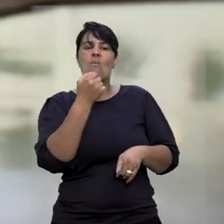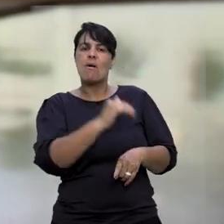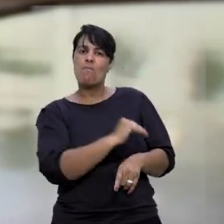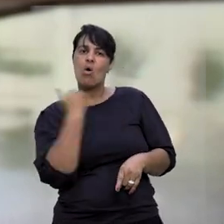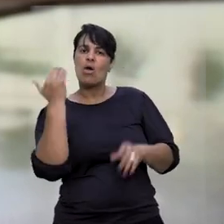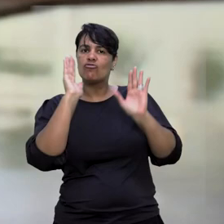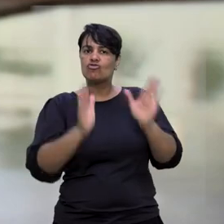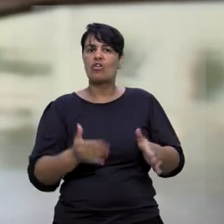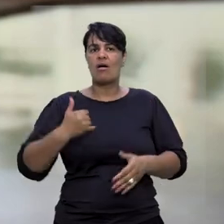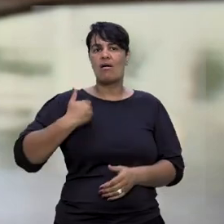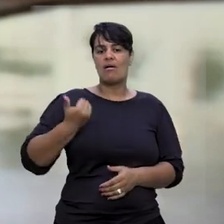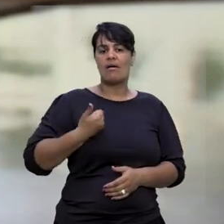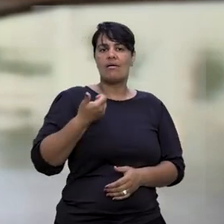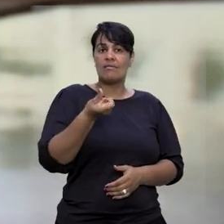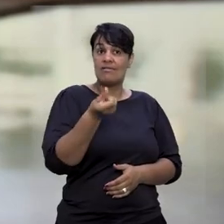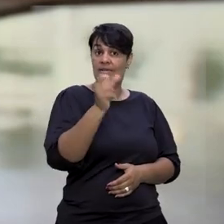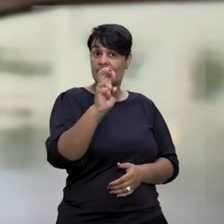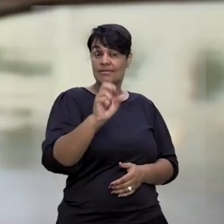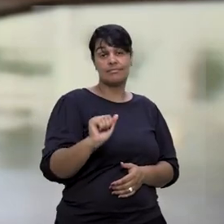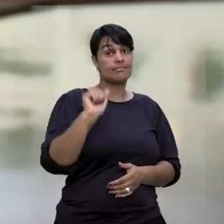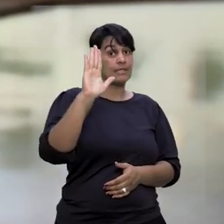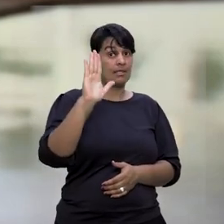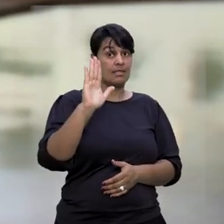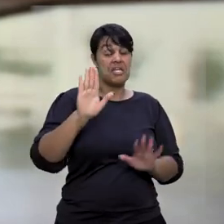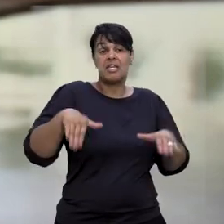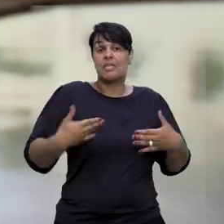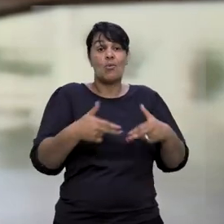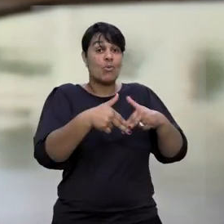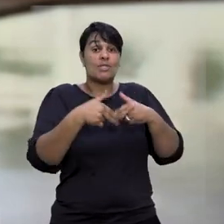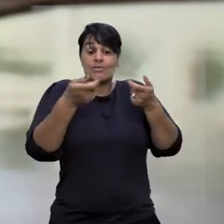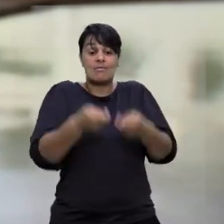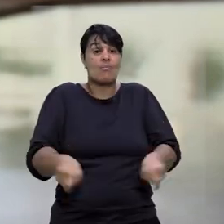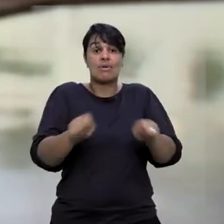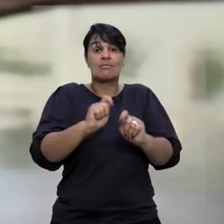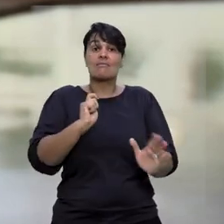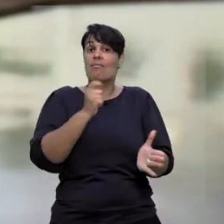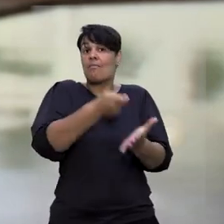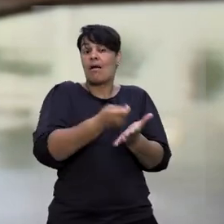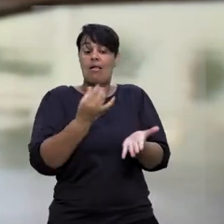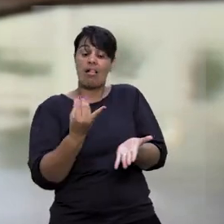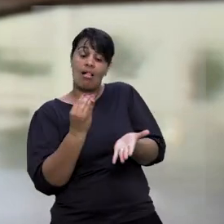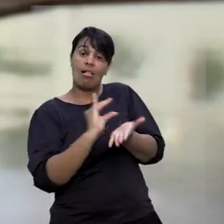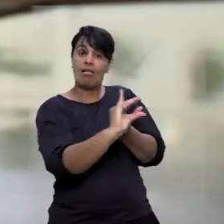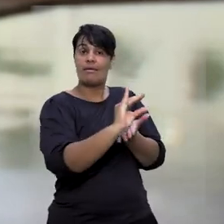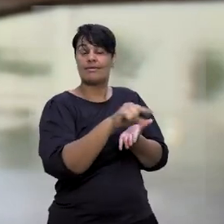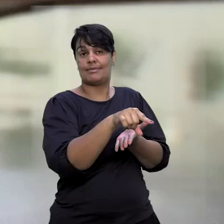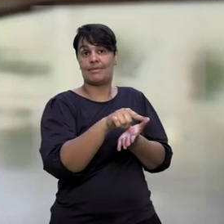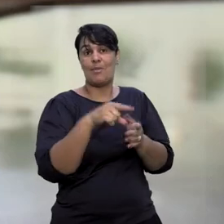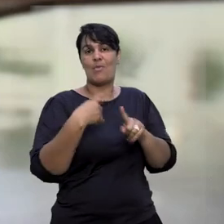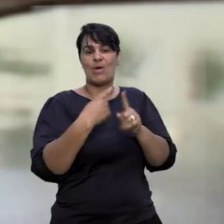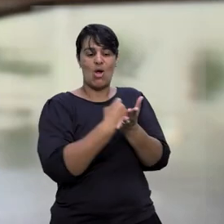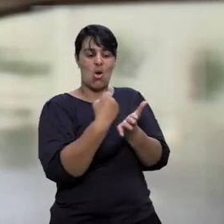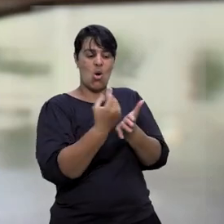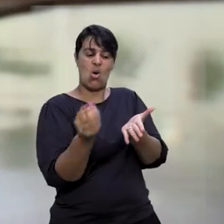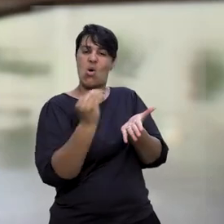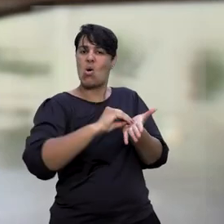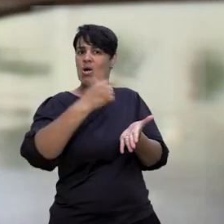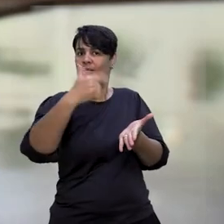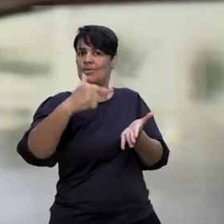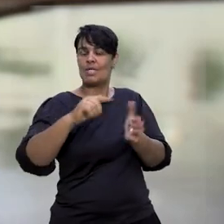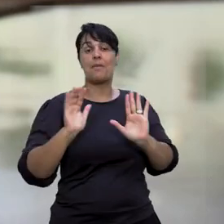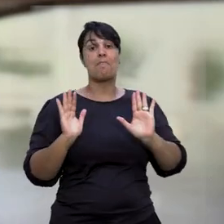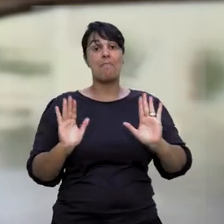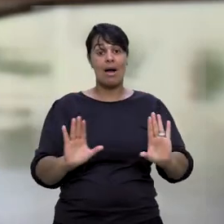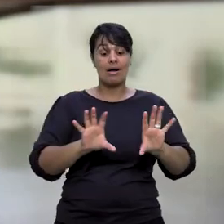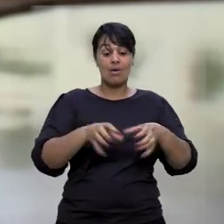segurado falecido tinha mais de 65 anos e que esta idade não é abrangida pelo contrato coletivo. Em primeiro